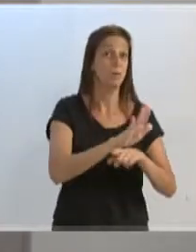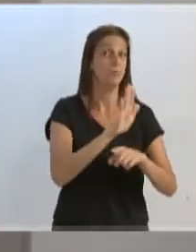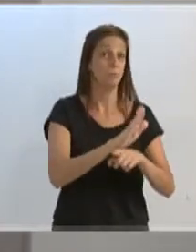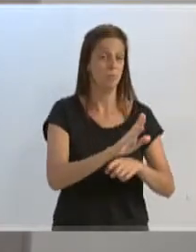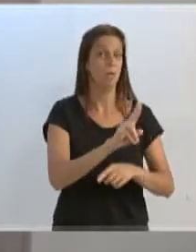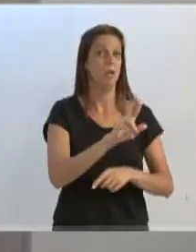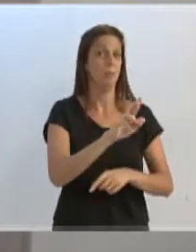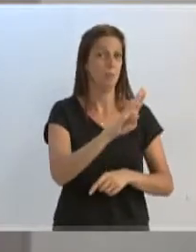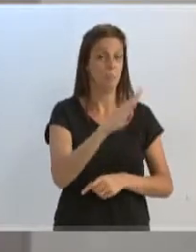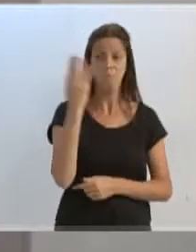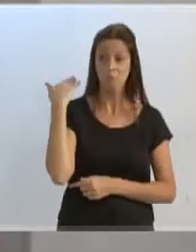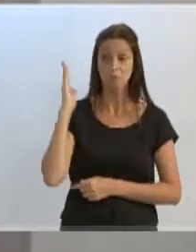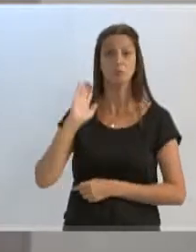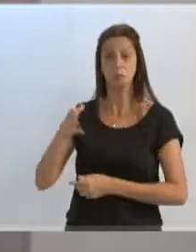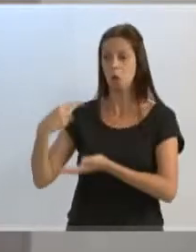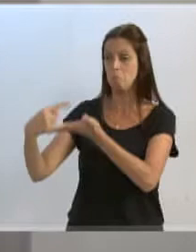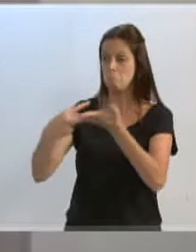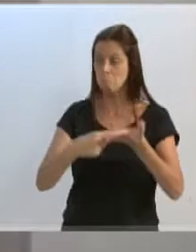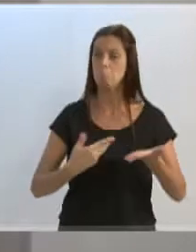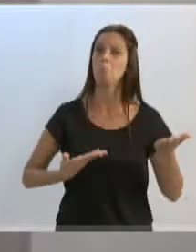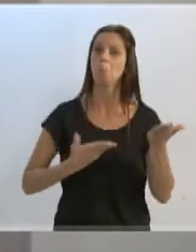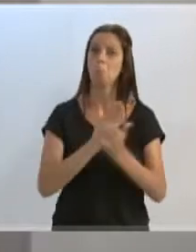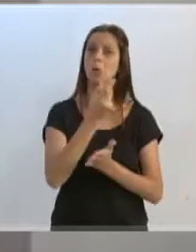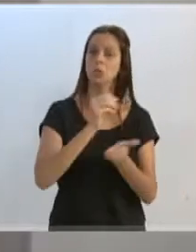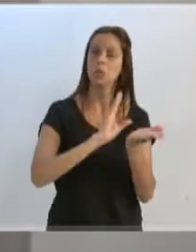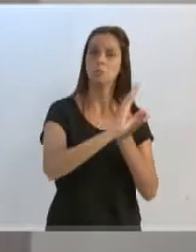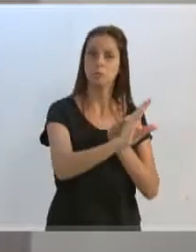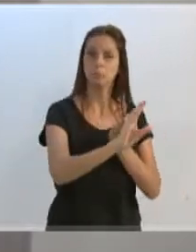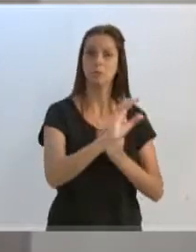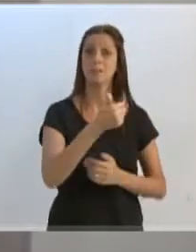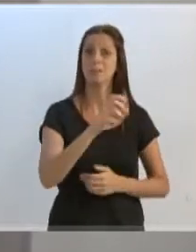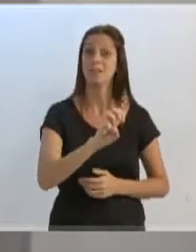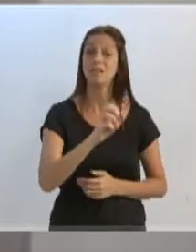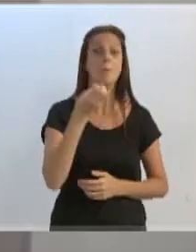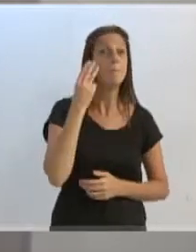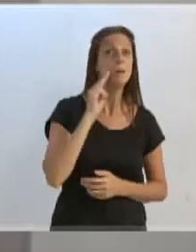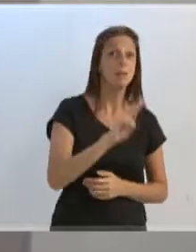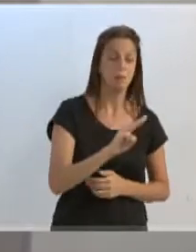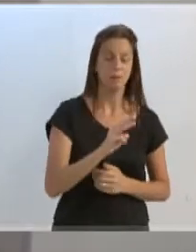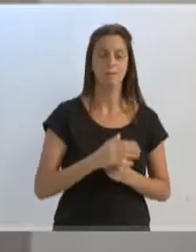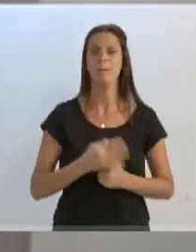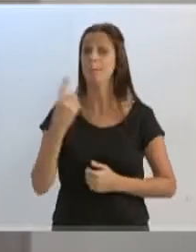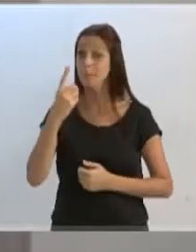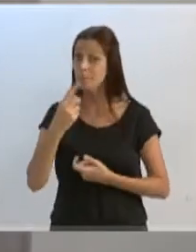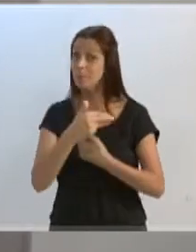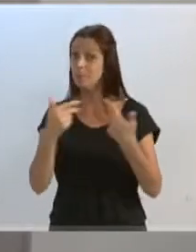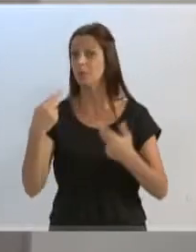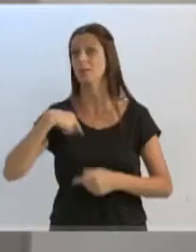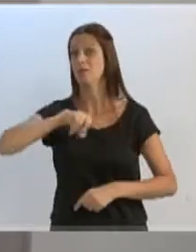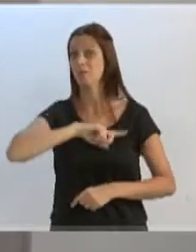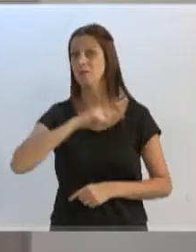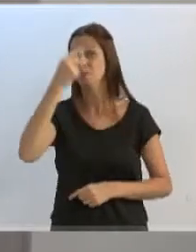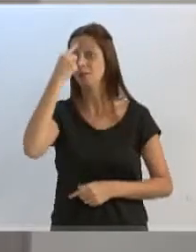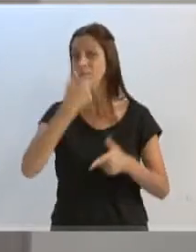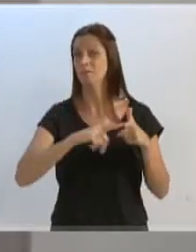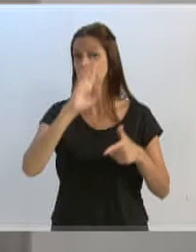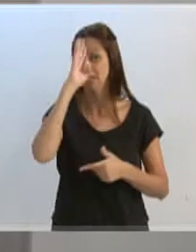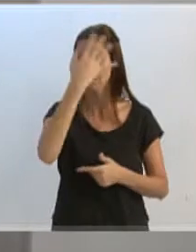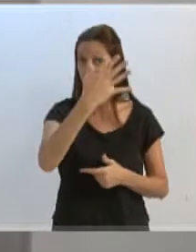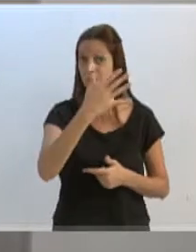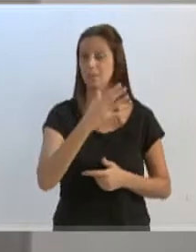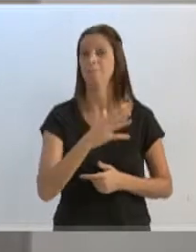aprovado de forma unânime por essa Casa Legislativa, e esse foi o primeiro passo para